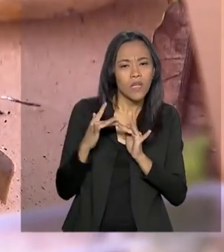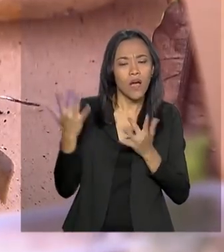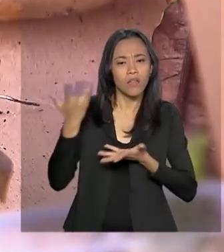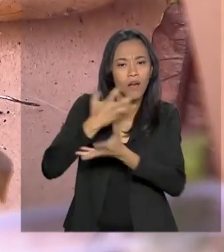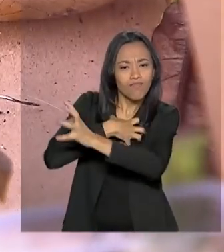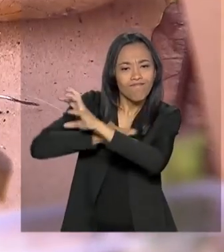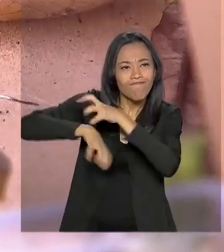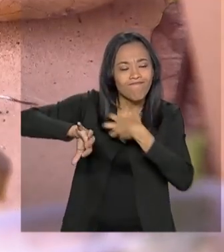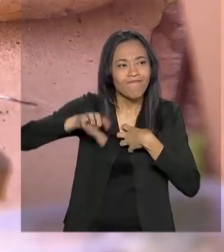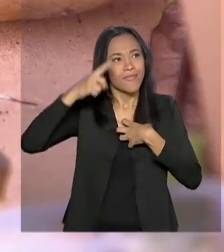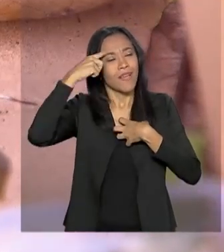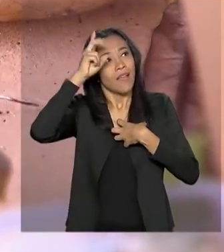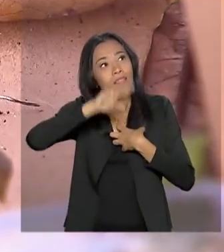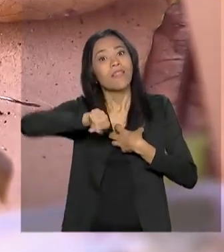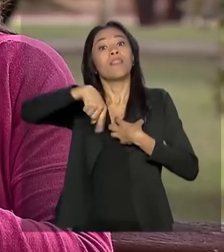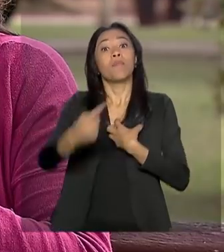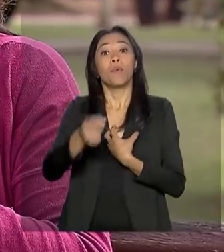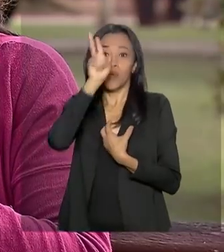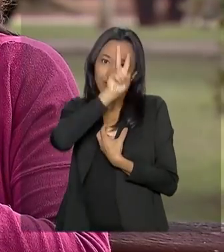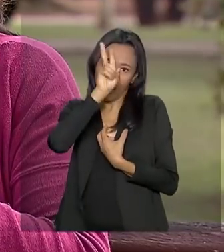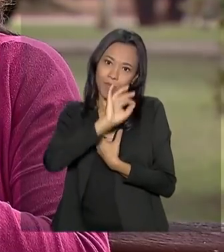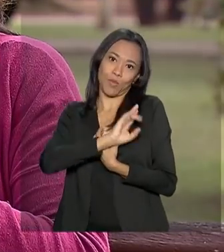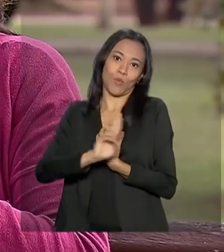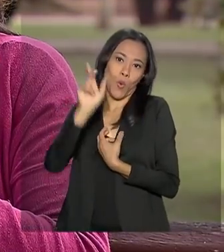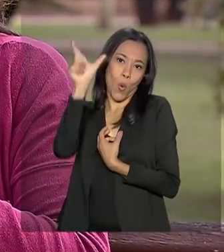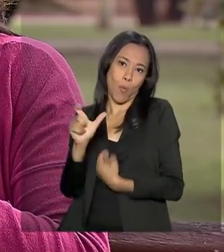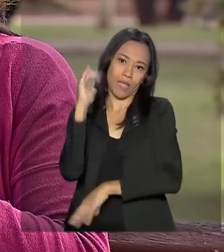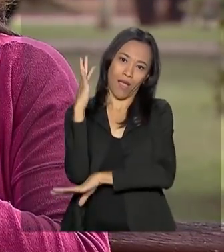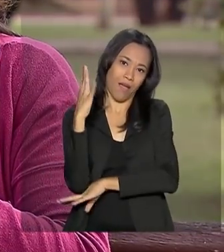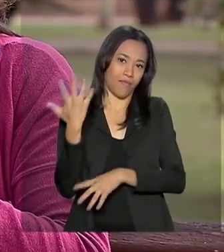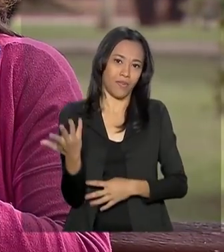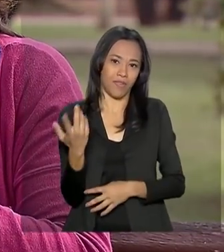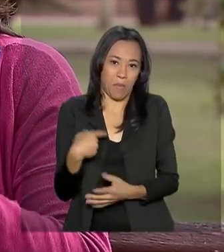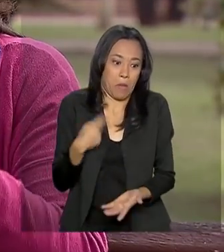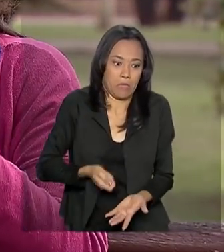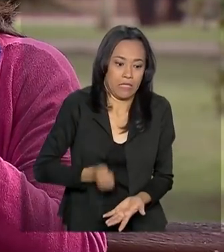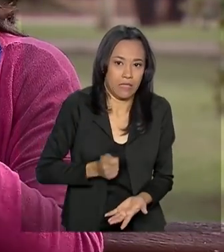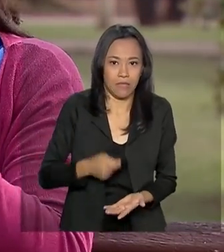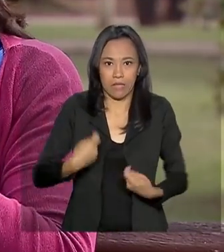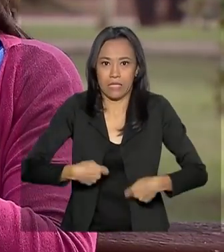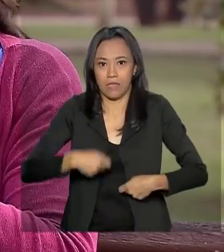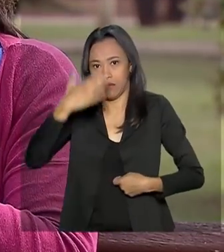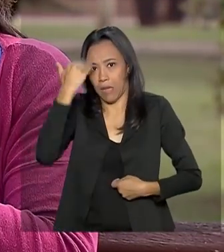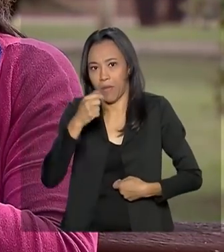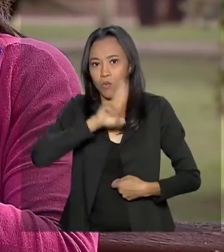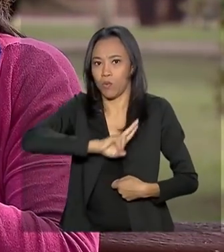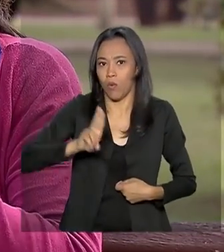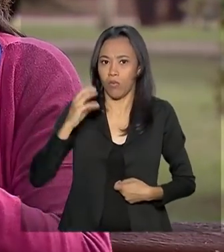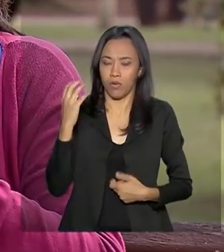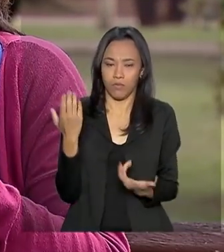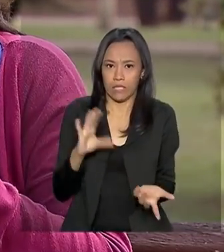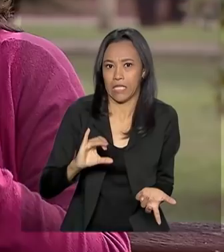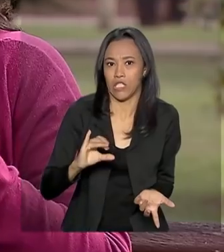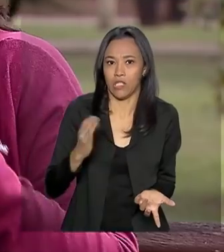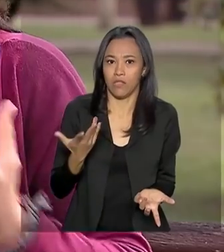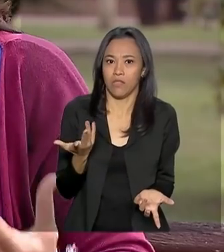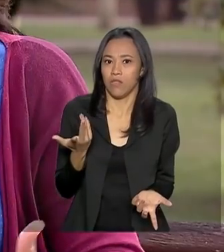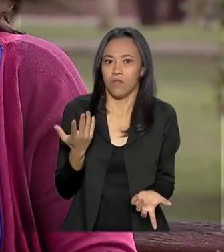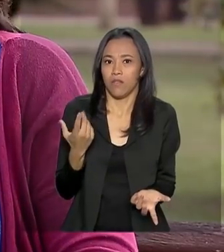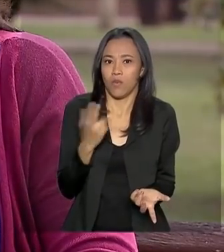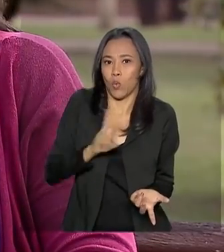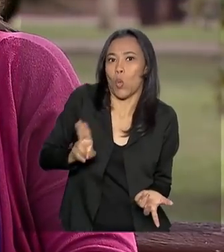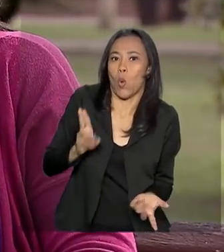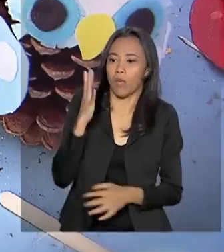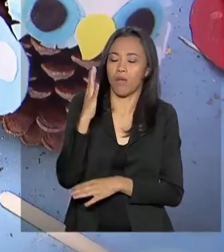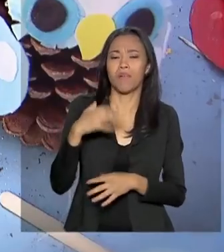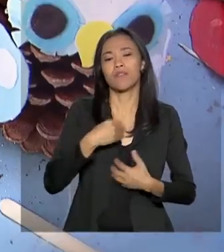Pode ser que venha um nome depois. Mas não porque eu preciso saber o nome da árvore, mas porque eu saber o nome do meu